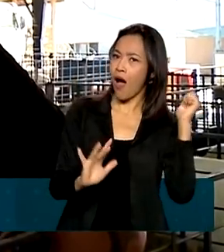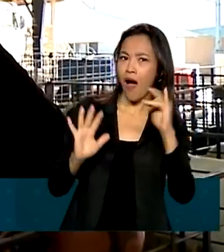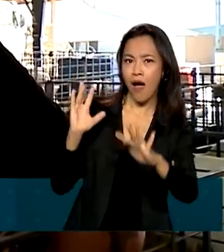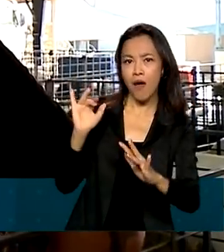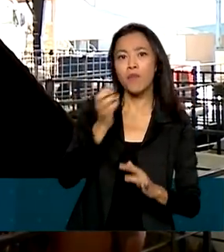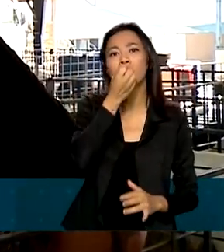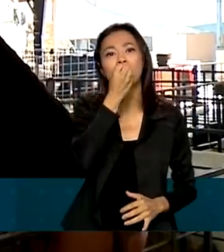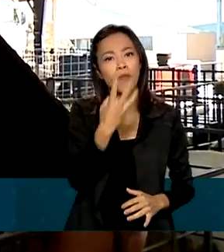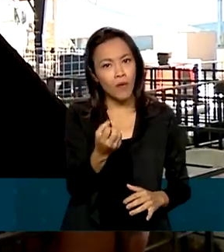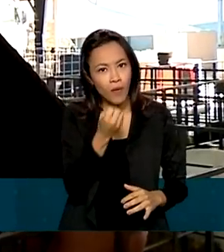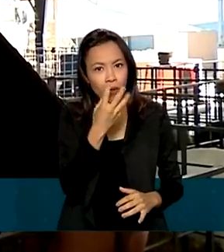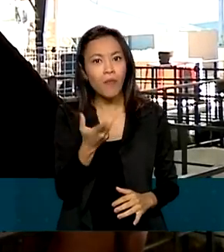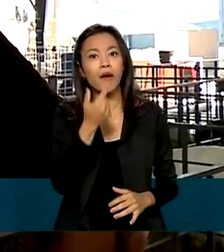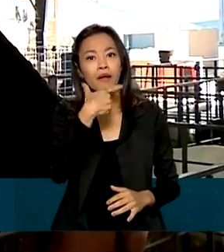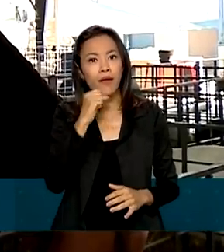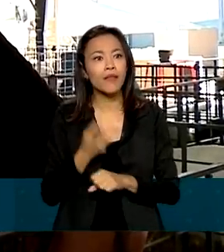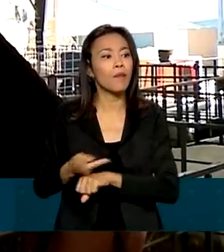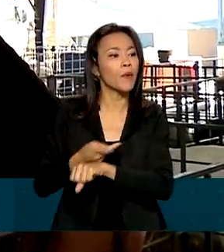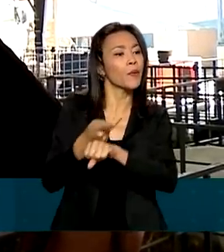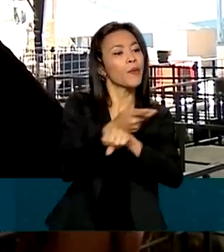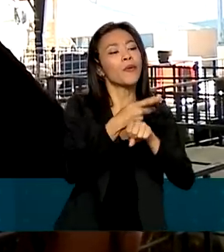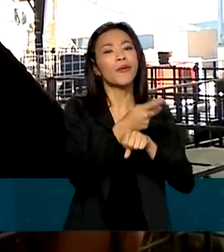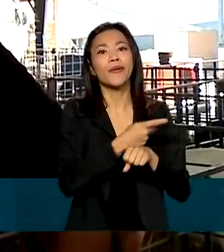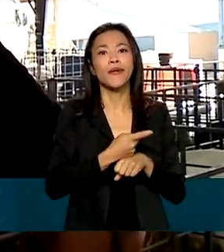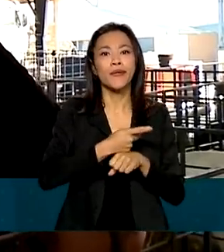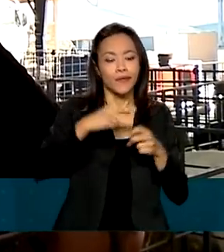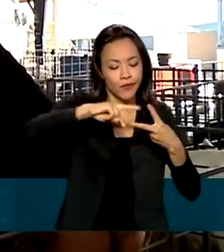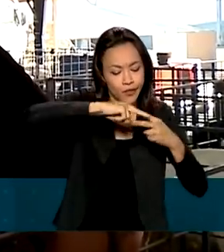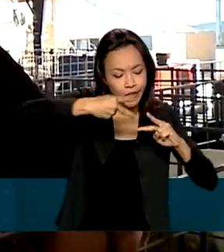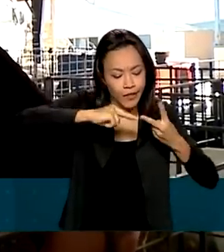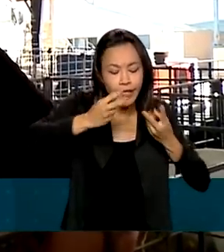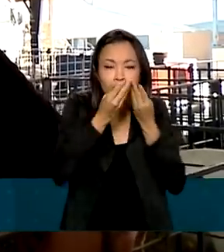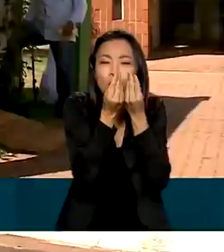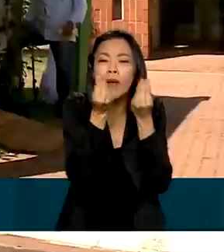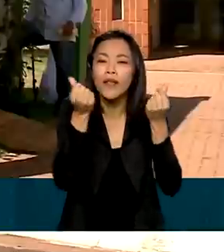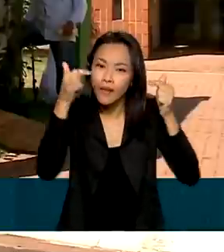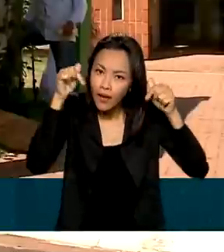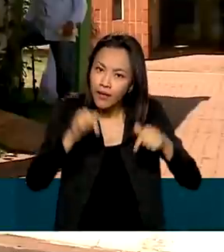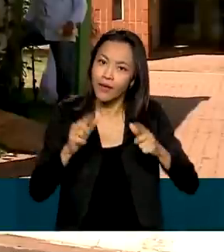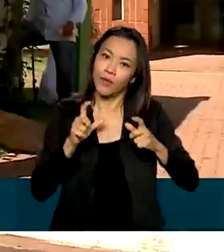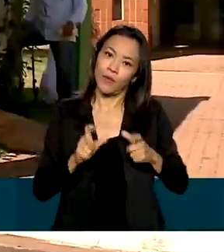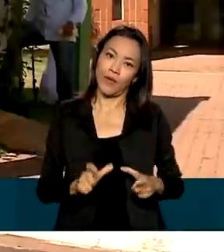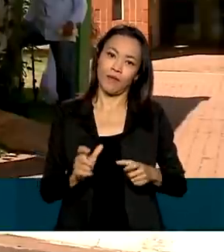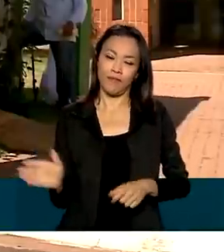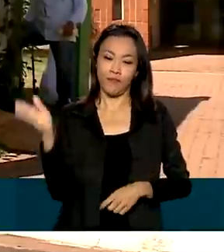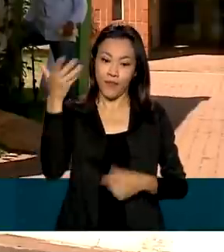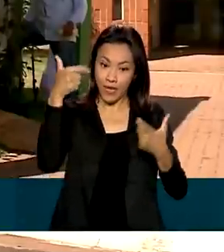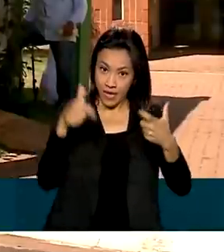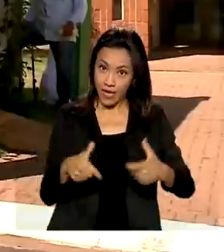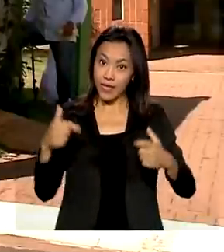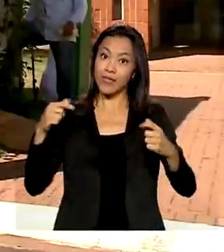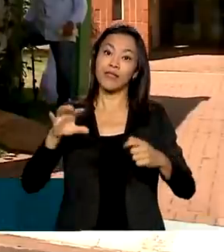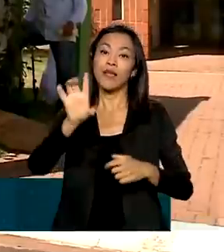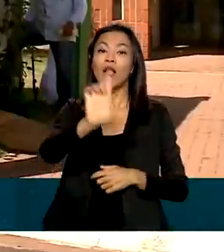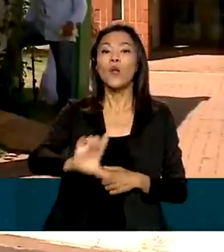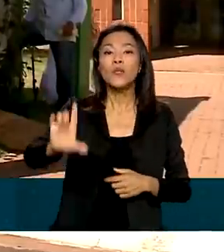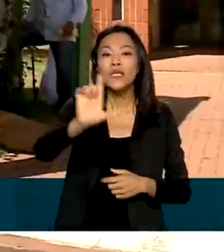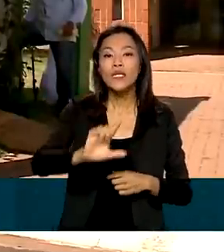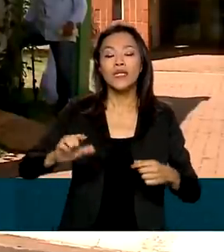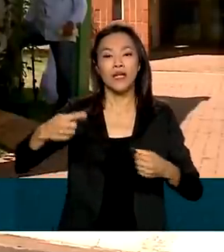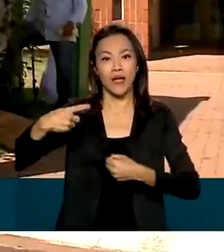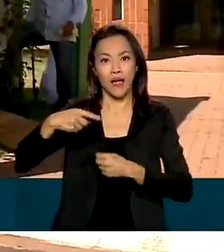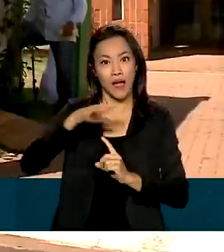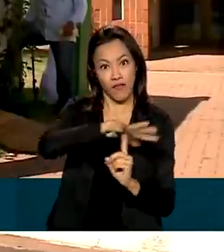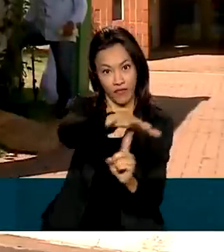muito boa para o criador e para quem está procurando genética de qualidade aqui ao lugar. A Expo Londrina também é espaço para debates técnicos.